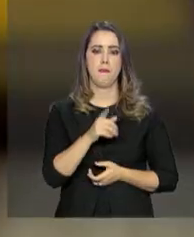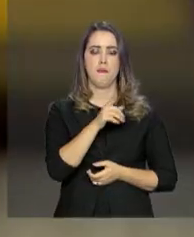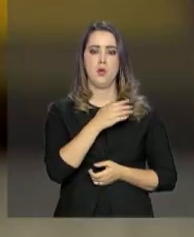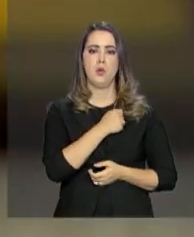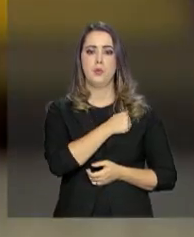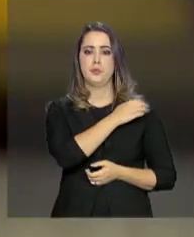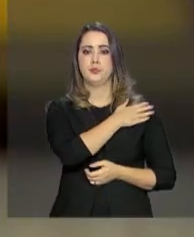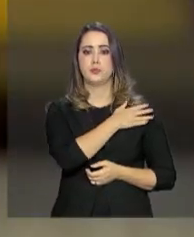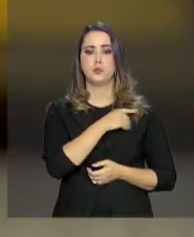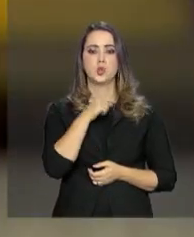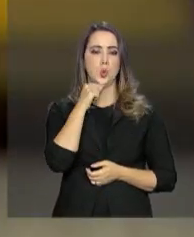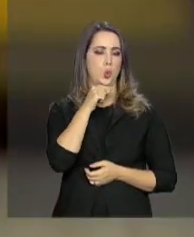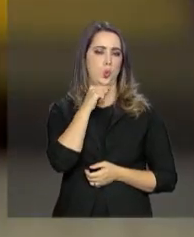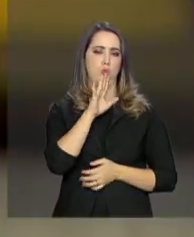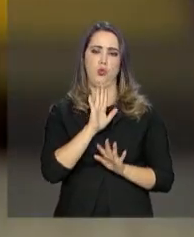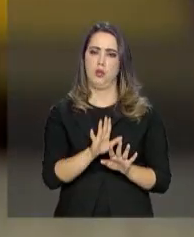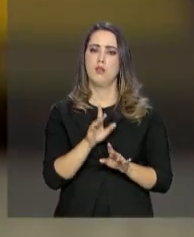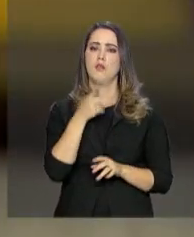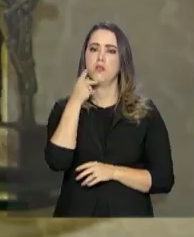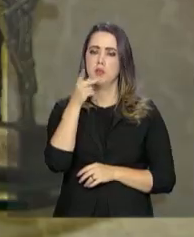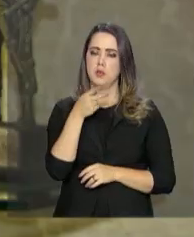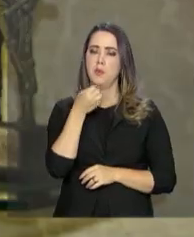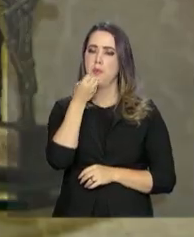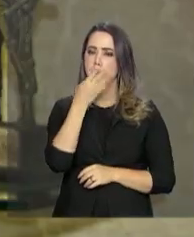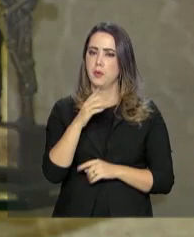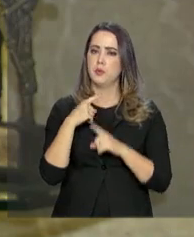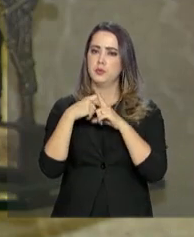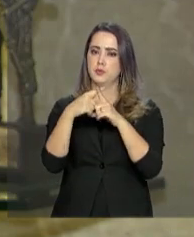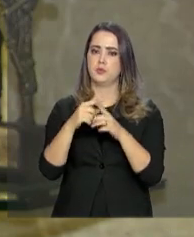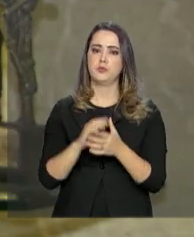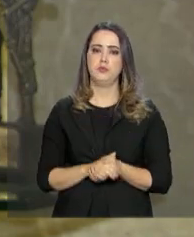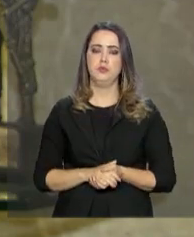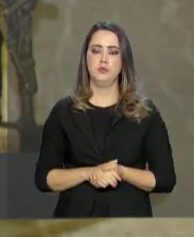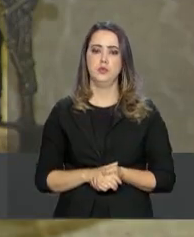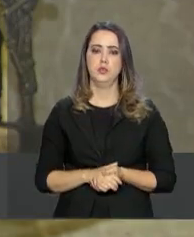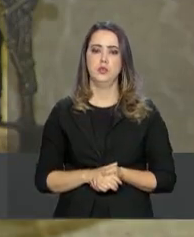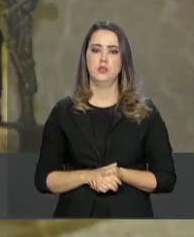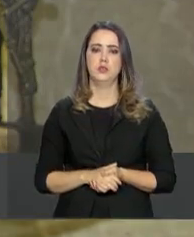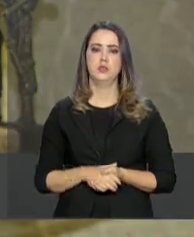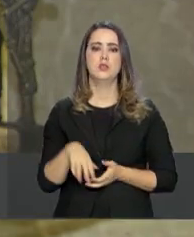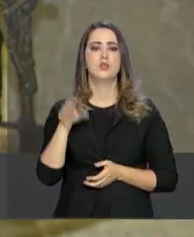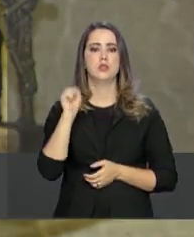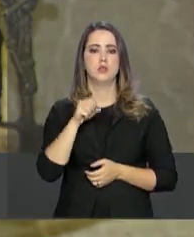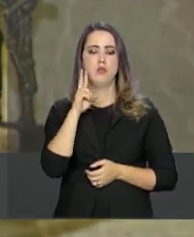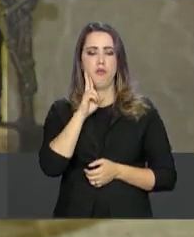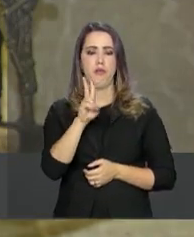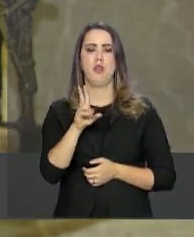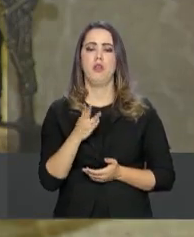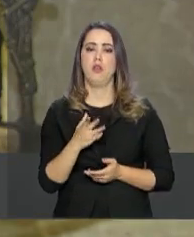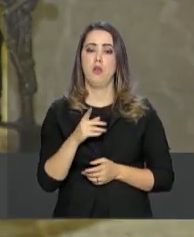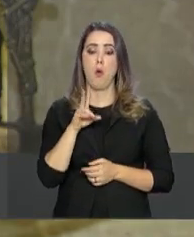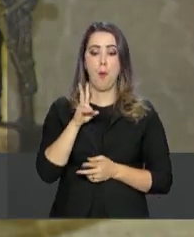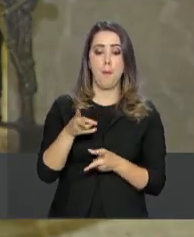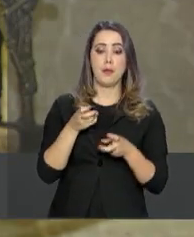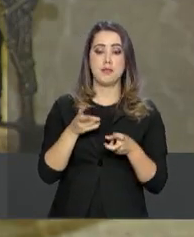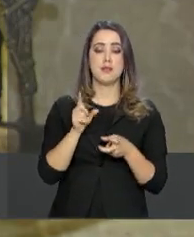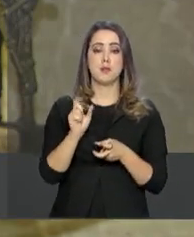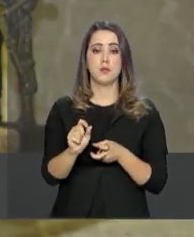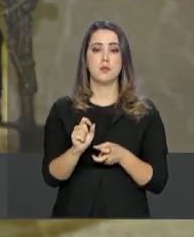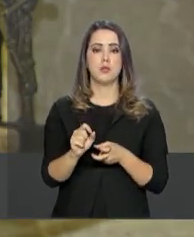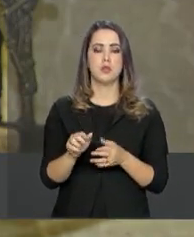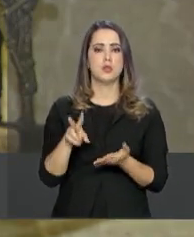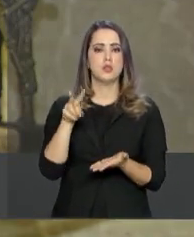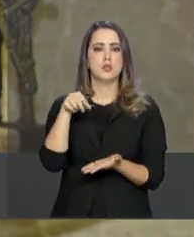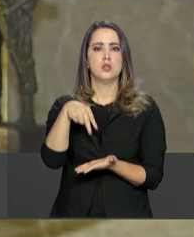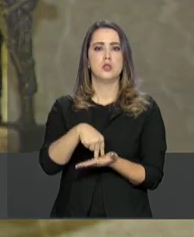O resultado final será positivo. A situação vai melhorar. Você começa a observar o seguinte, começa a observar a